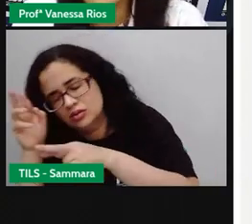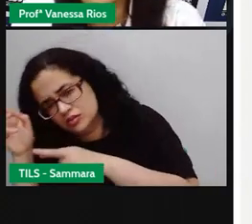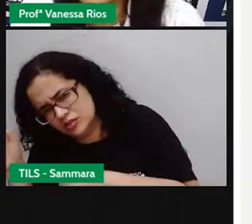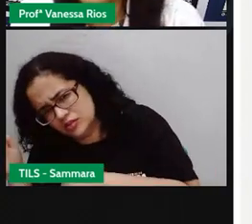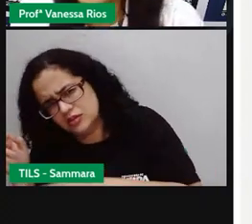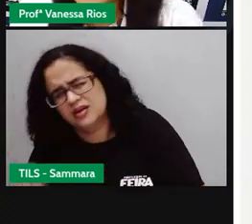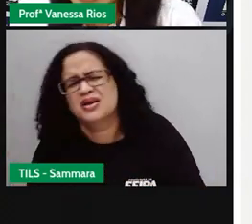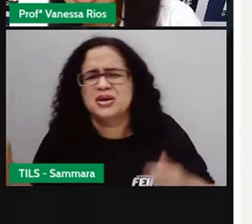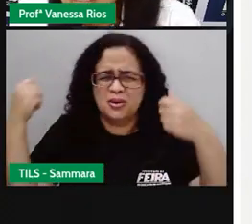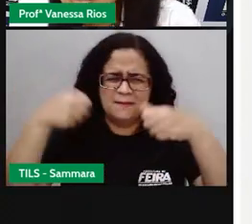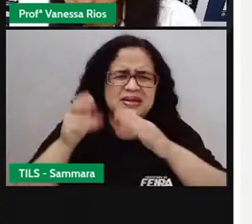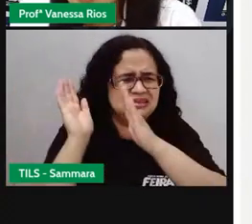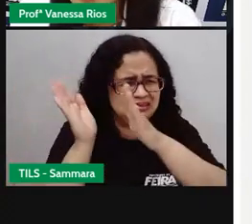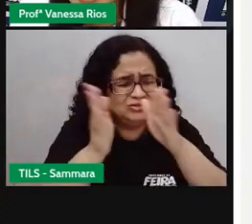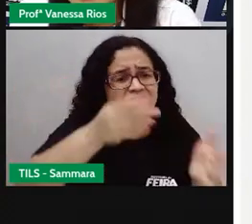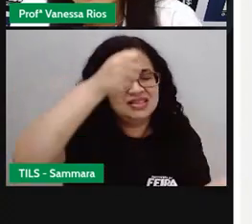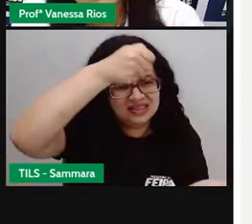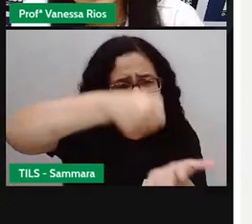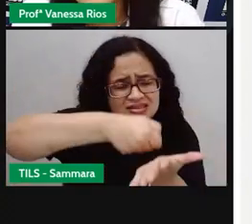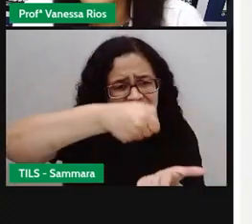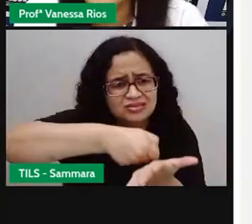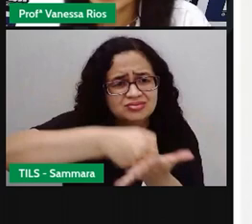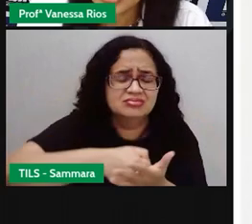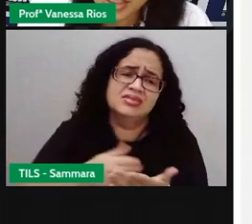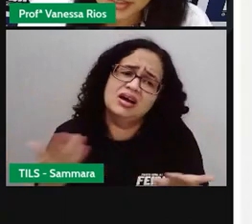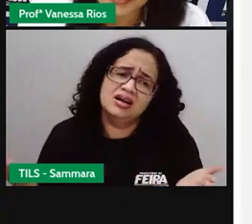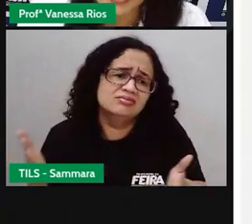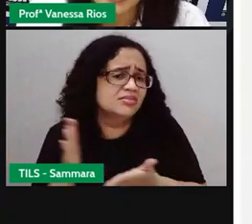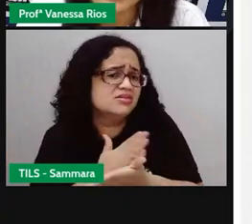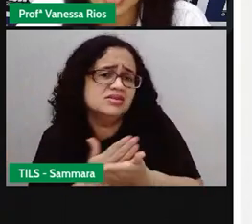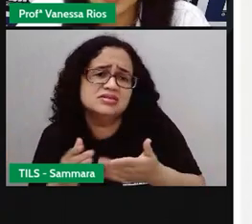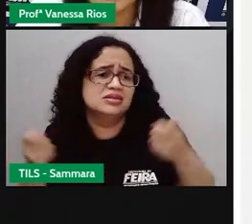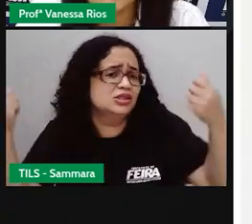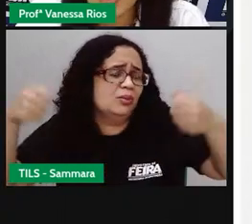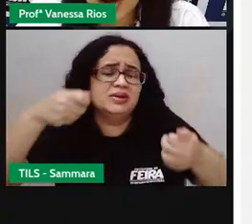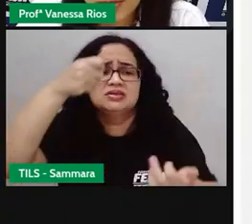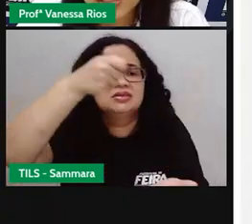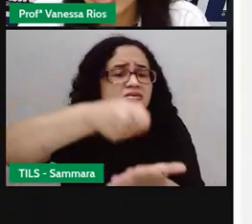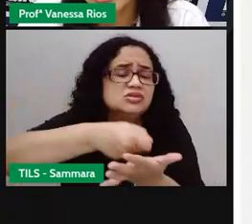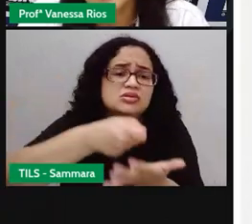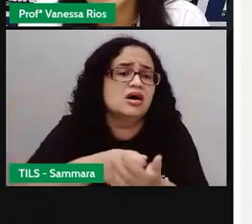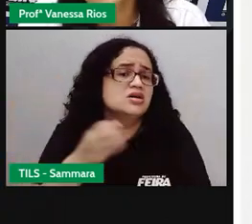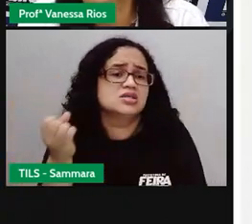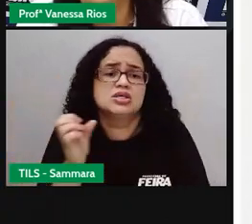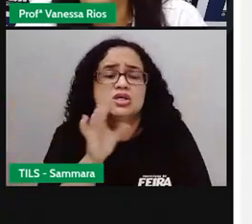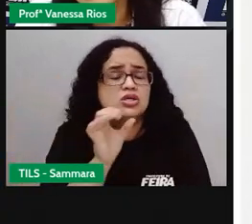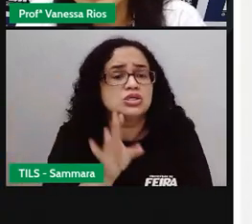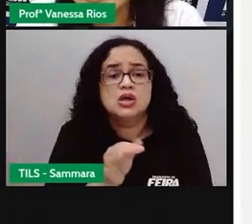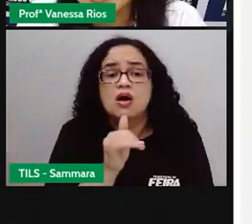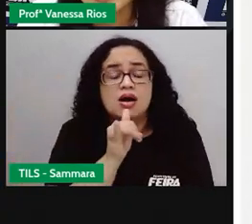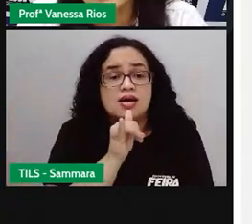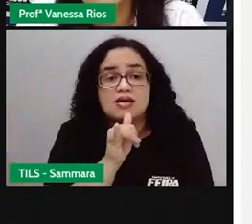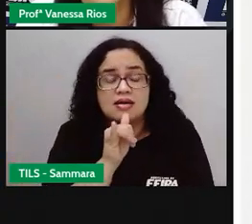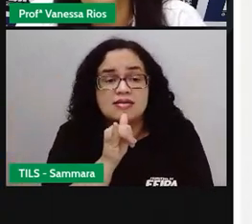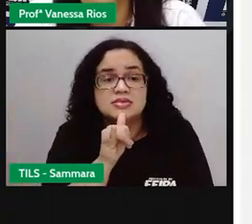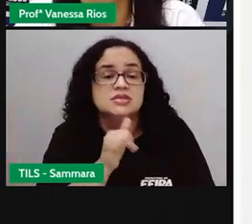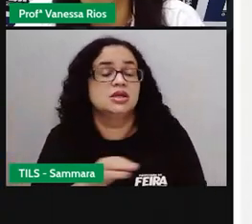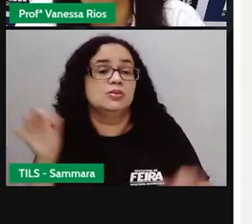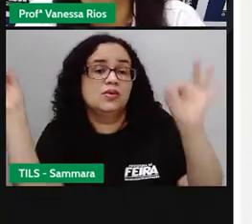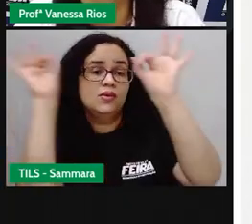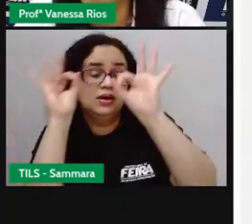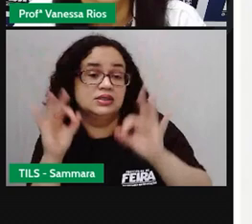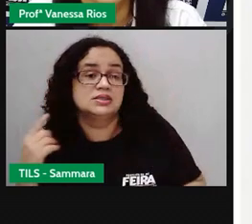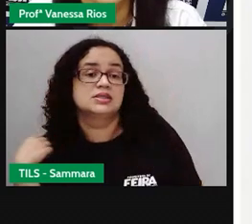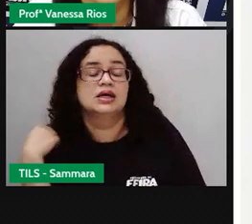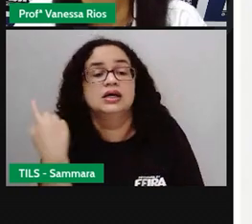Eu preciso cumprir, arrisco esse horário? Muitas vezes não, não é? É só uma forma de representar a organização na nossa